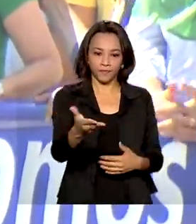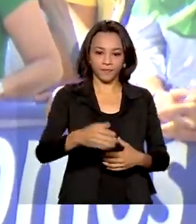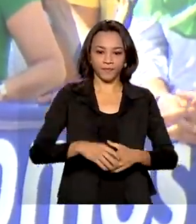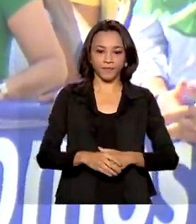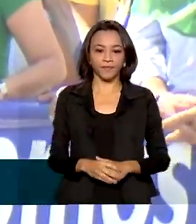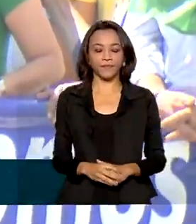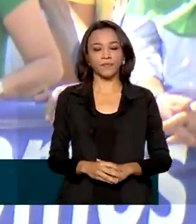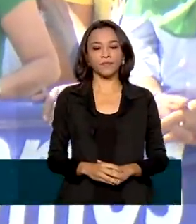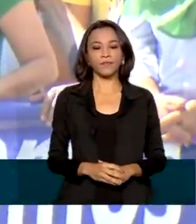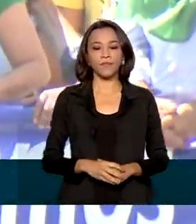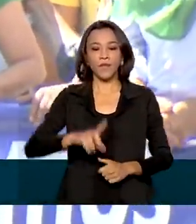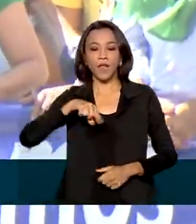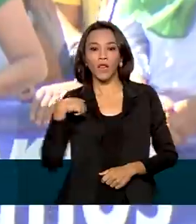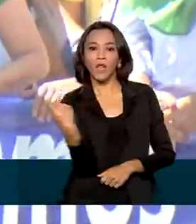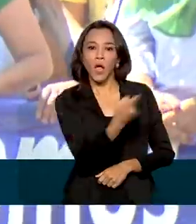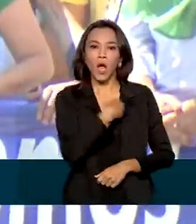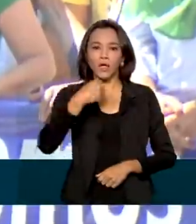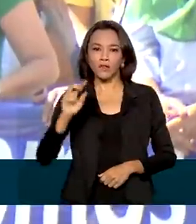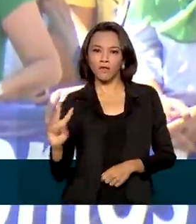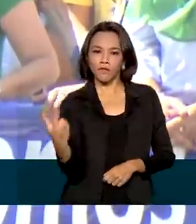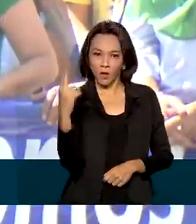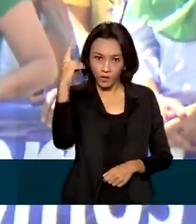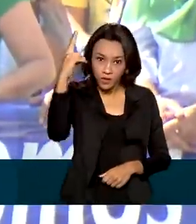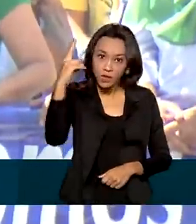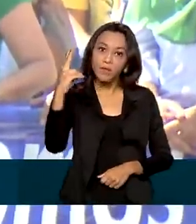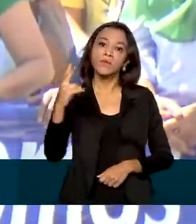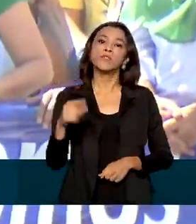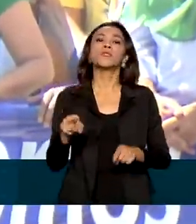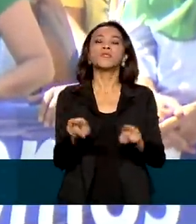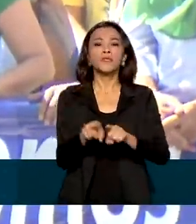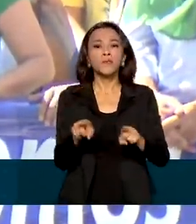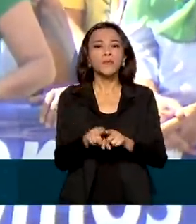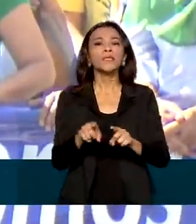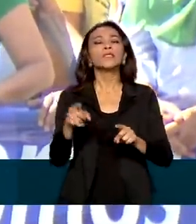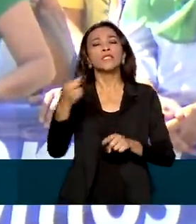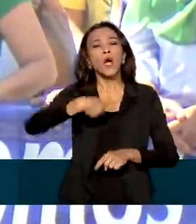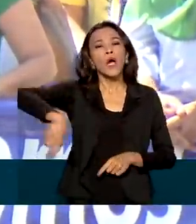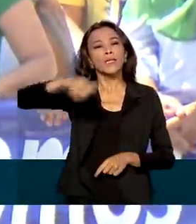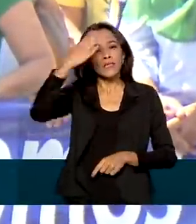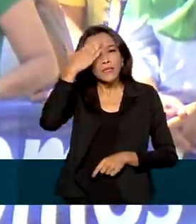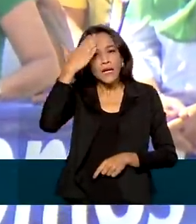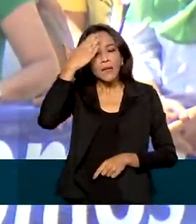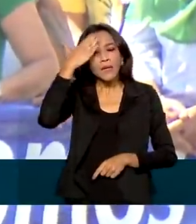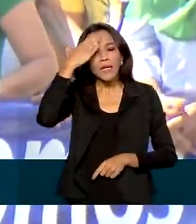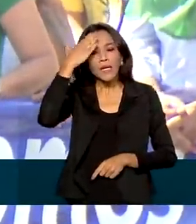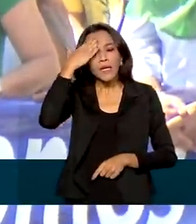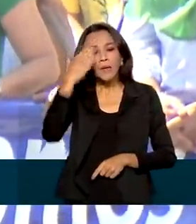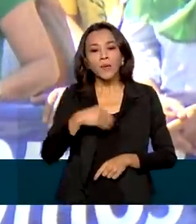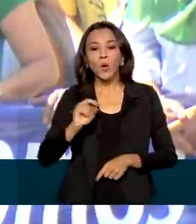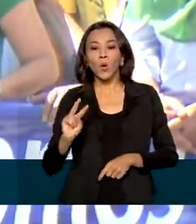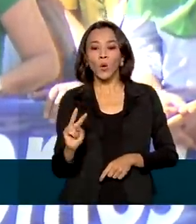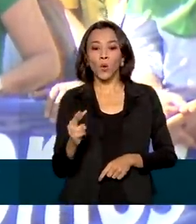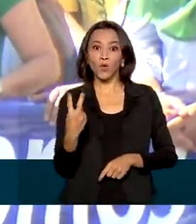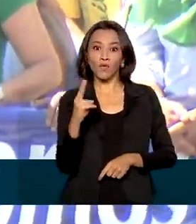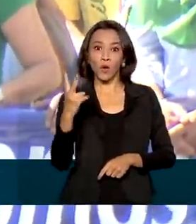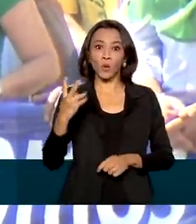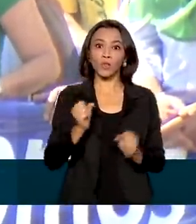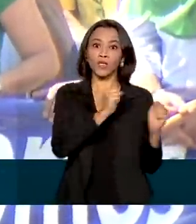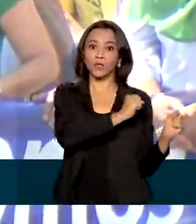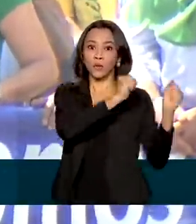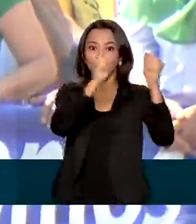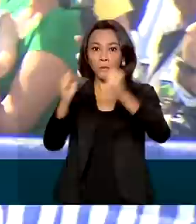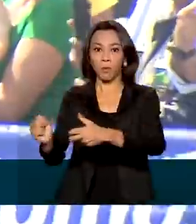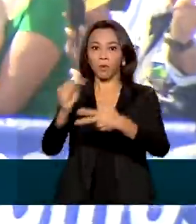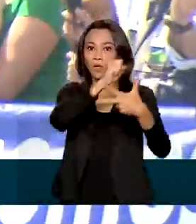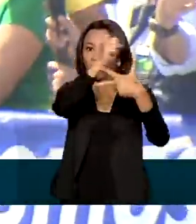valorizamos, reconhecemos e sabemos o valor de cada poder da